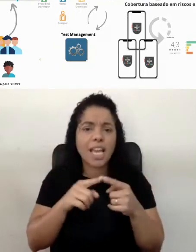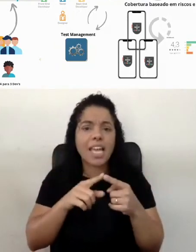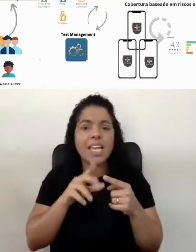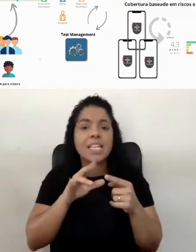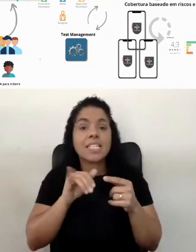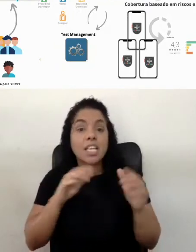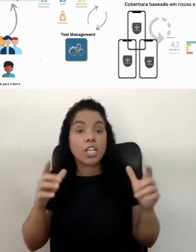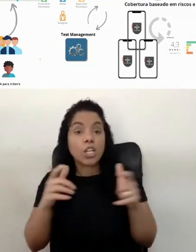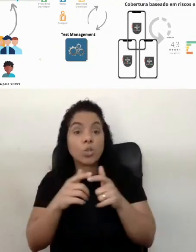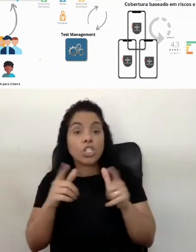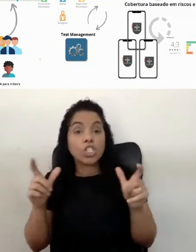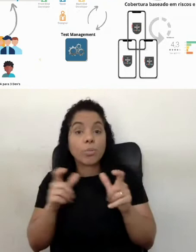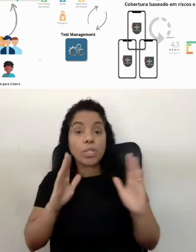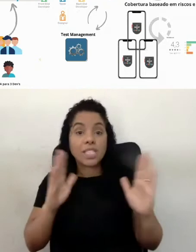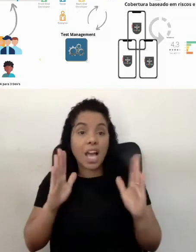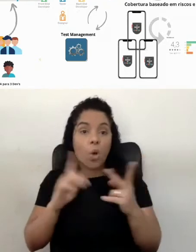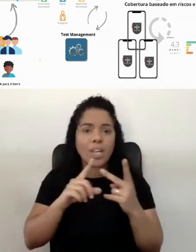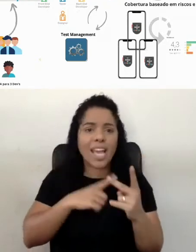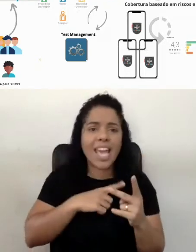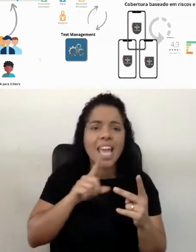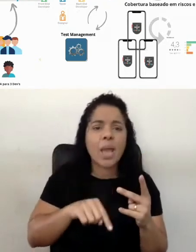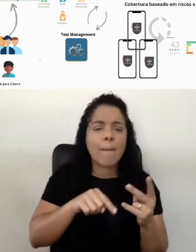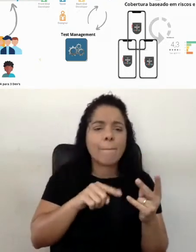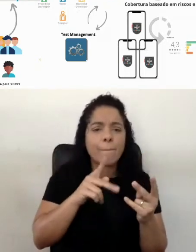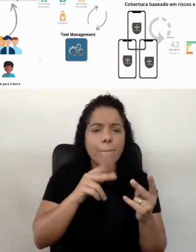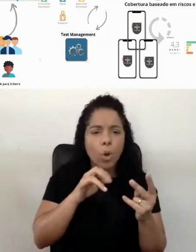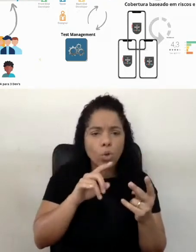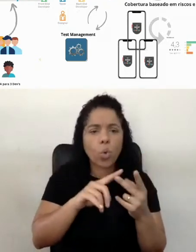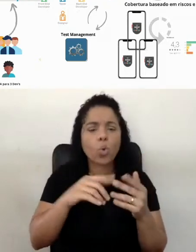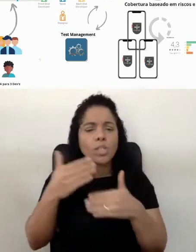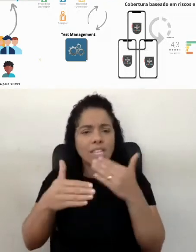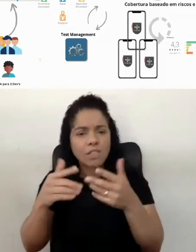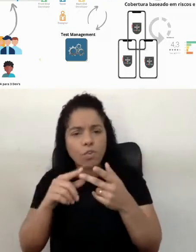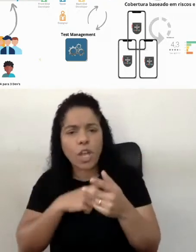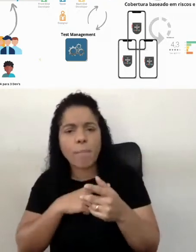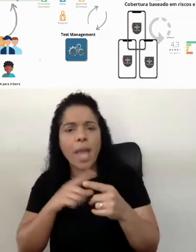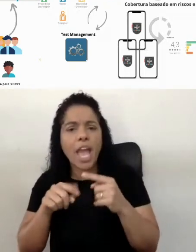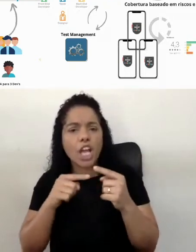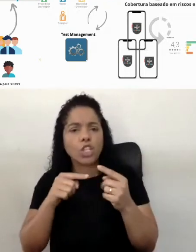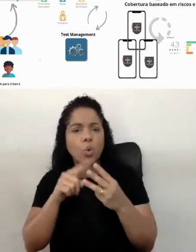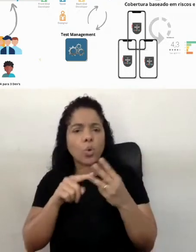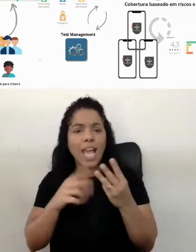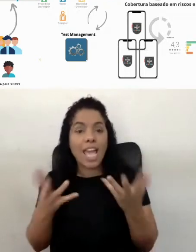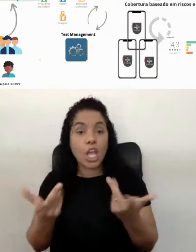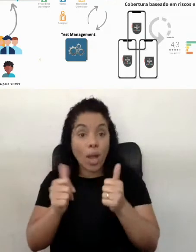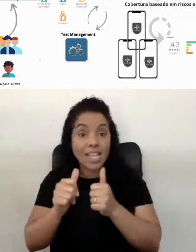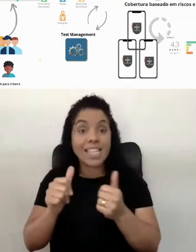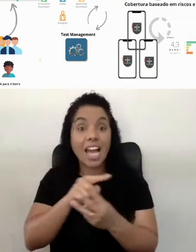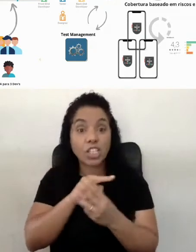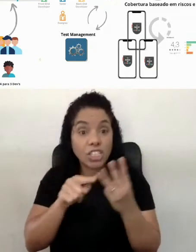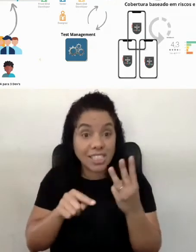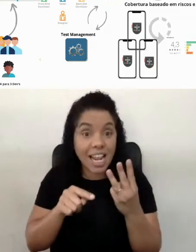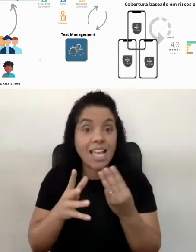entre produtos, produtos de desenvolvimento e qualidade ali, a triade ali, né, sendo menos